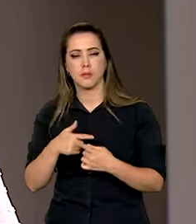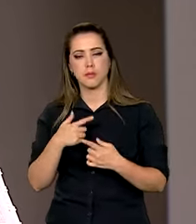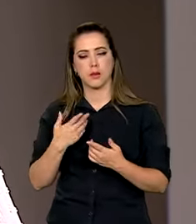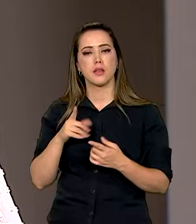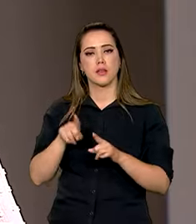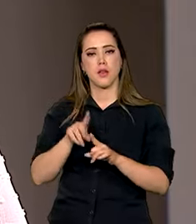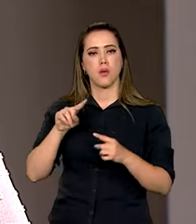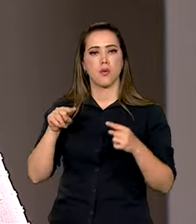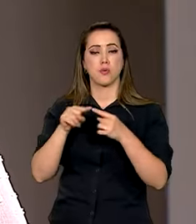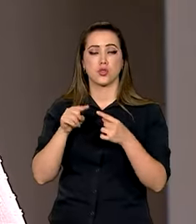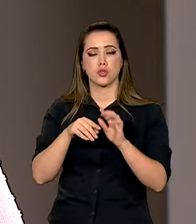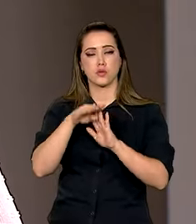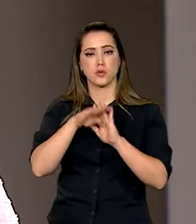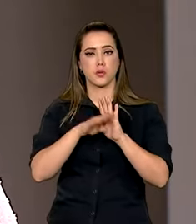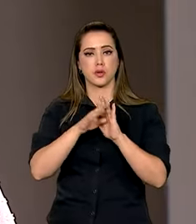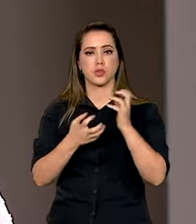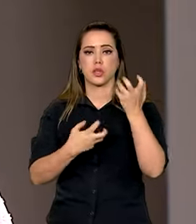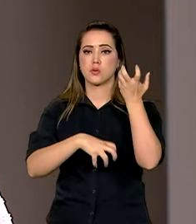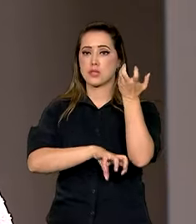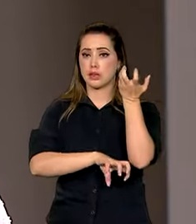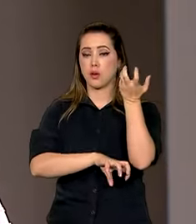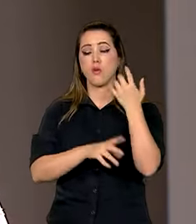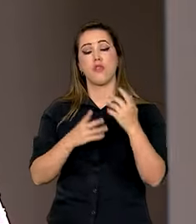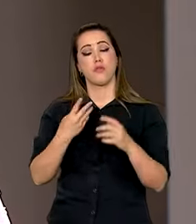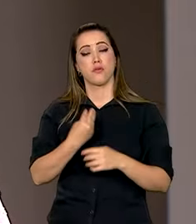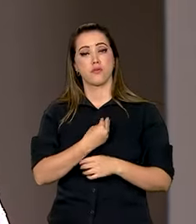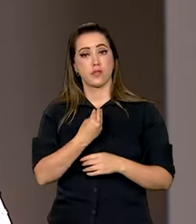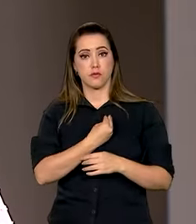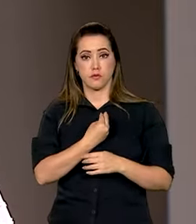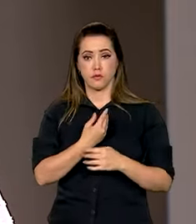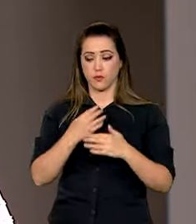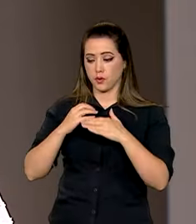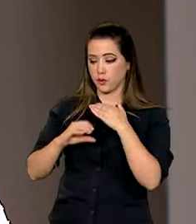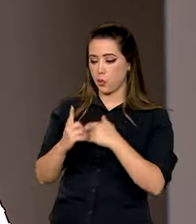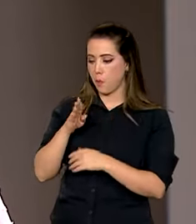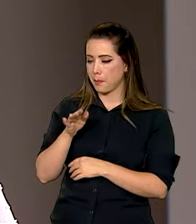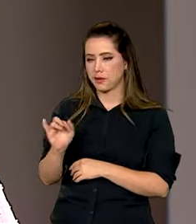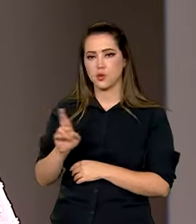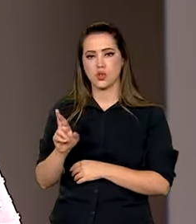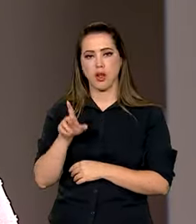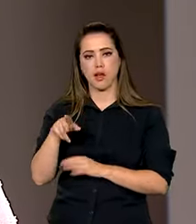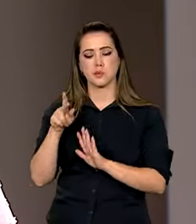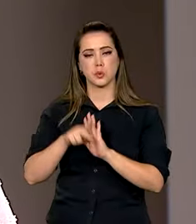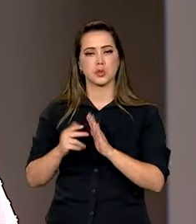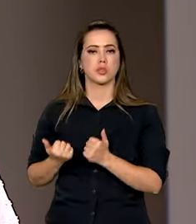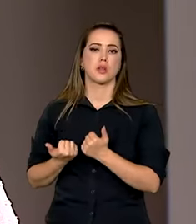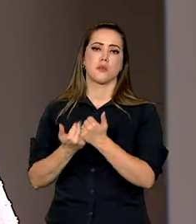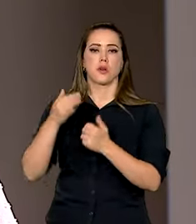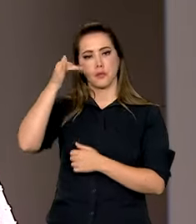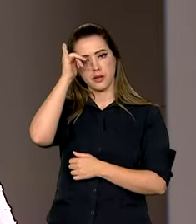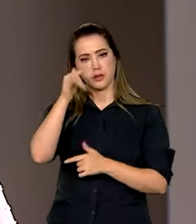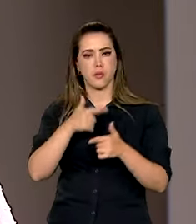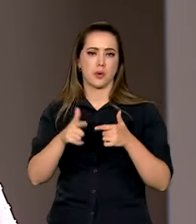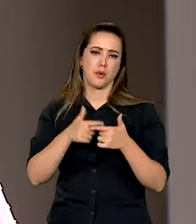Sertão Vivo, que vai investir R 1,8 bilhão em projetos que contribuam para o combate aos